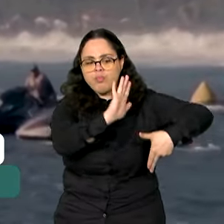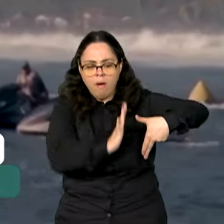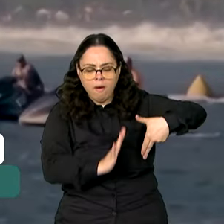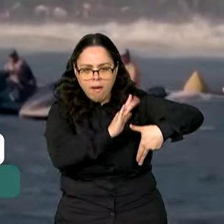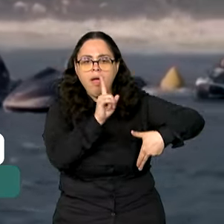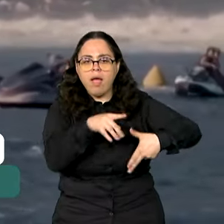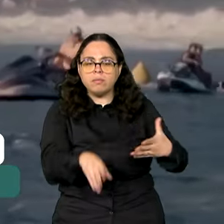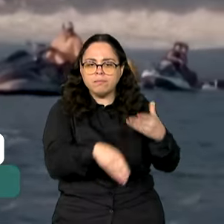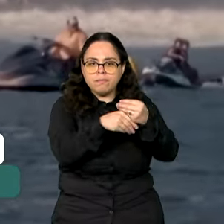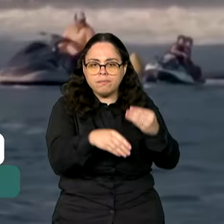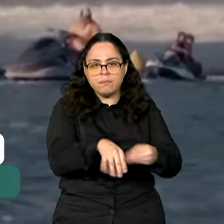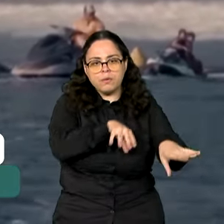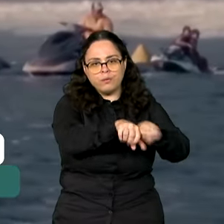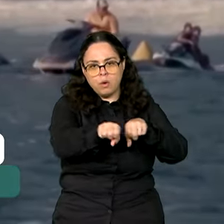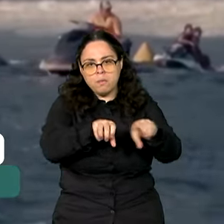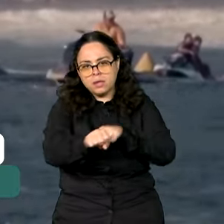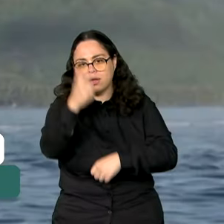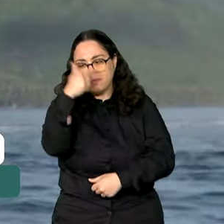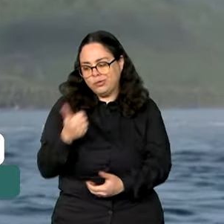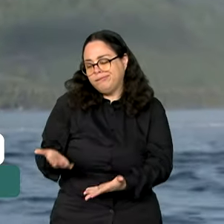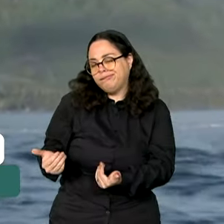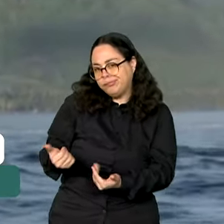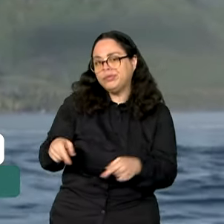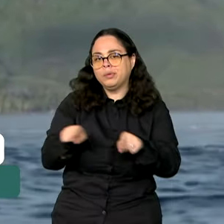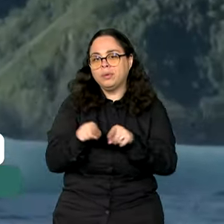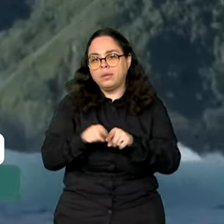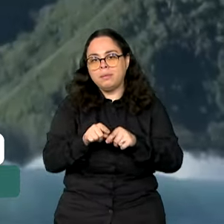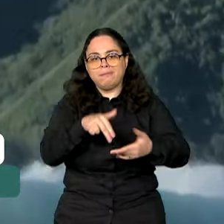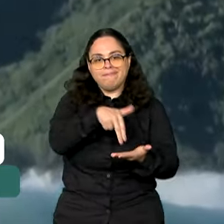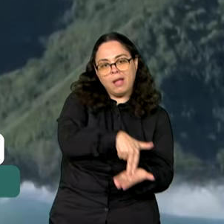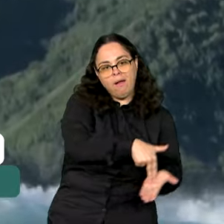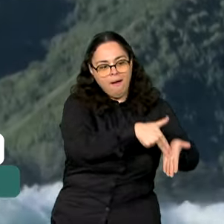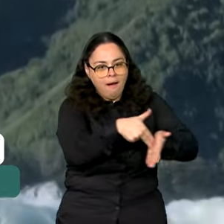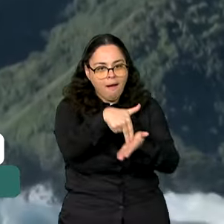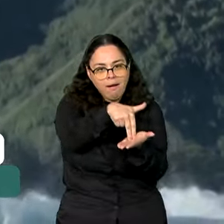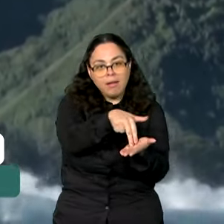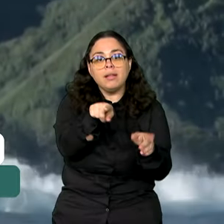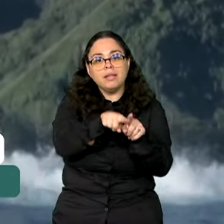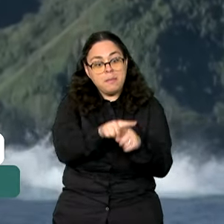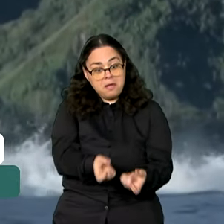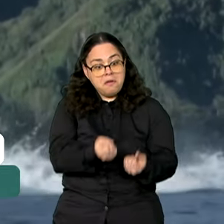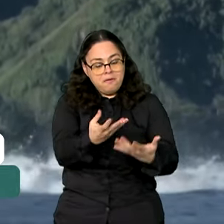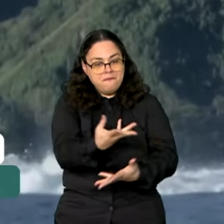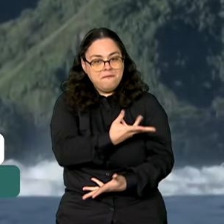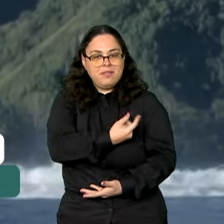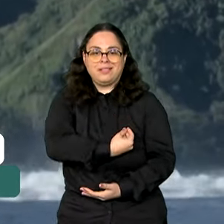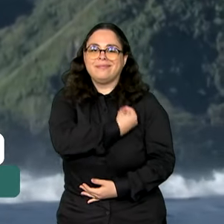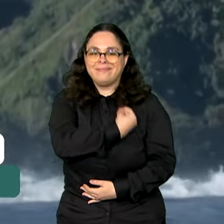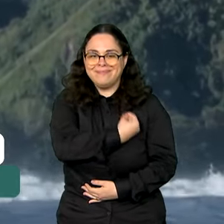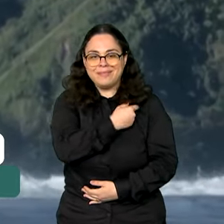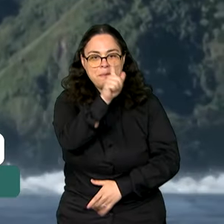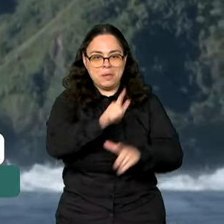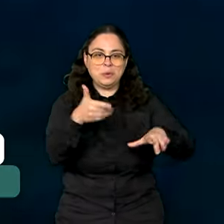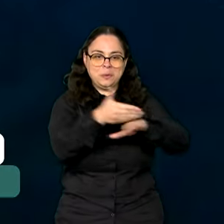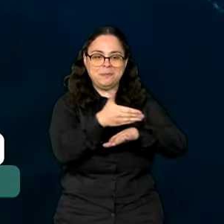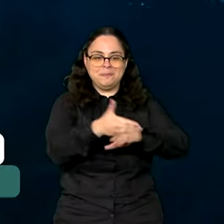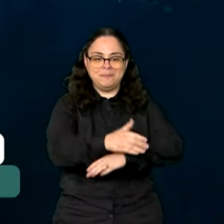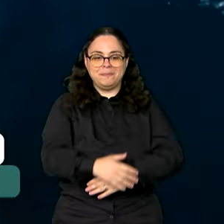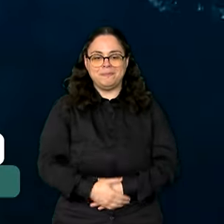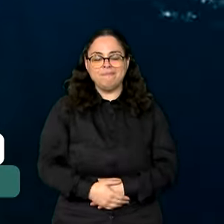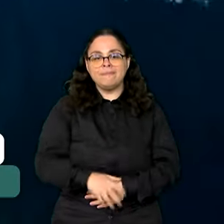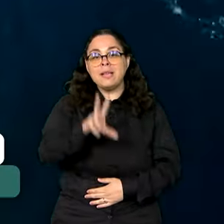contribuir para a formação de jovens em parasurf, é oferecer qualidade de vida para os participantes.